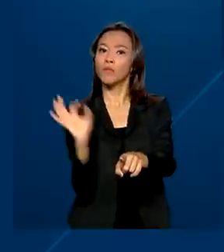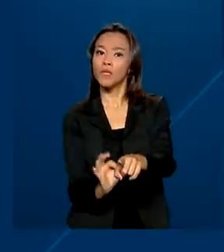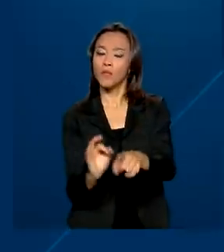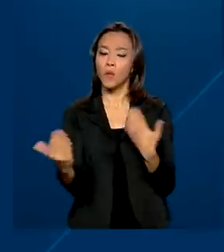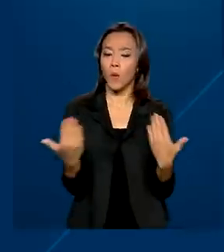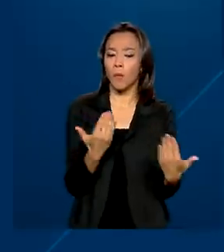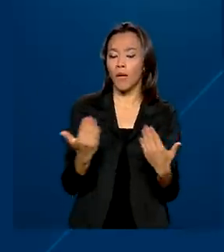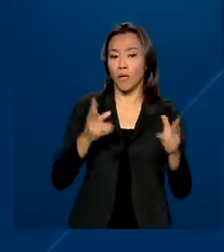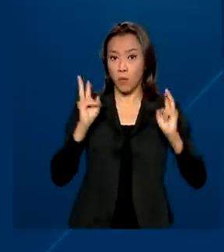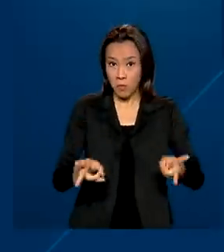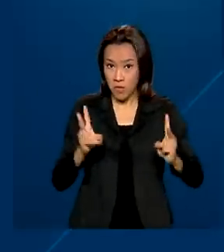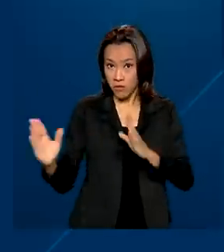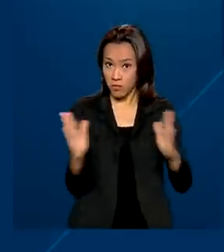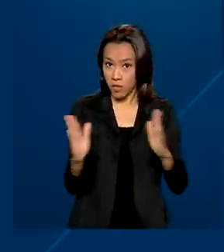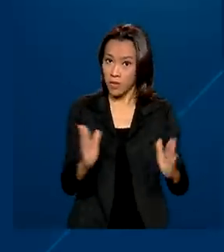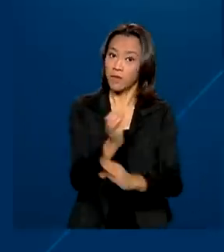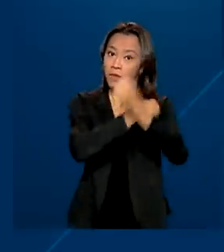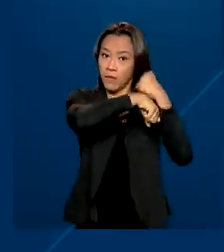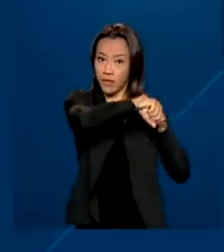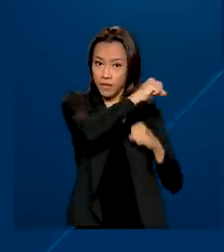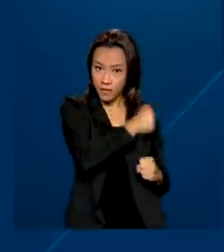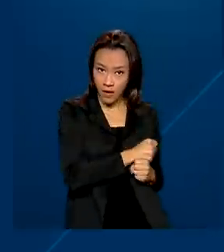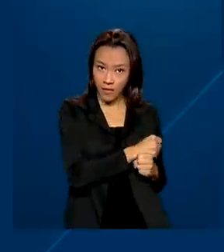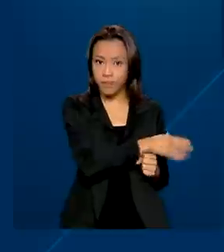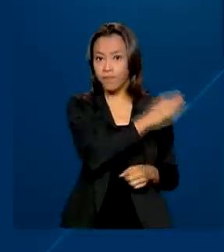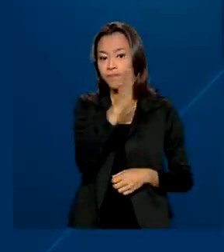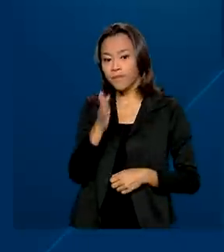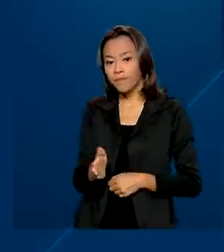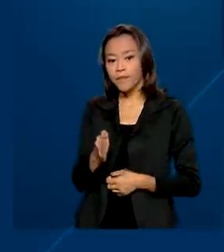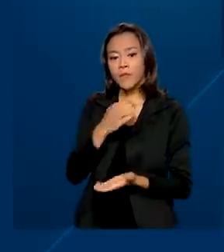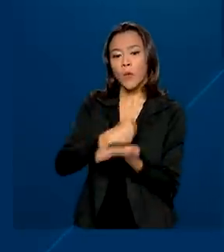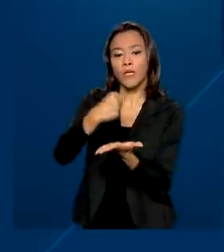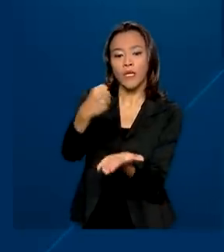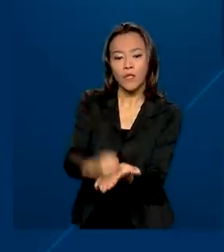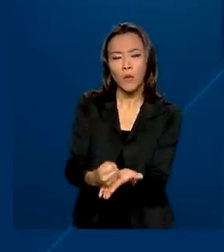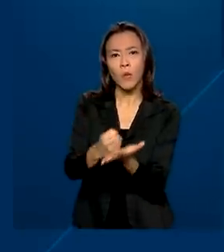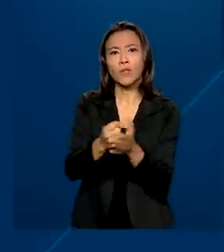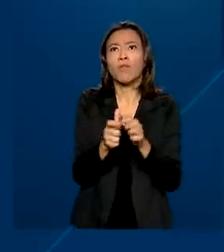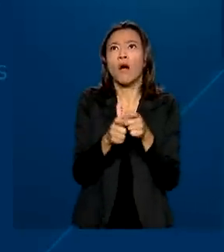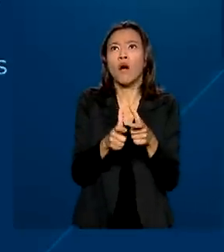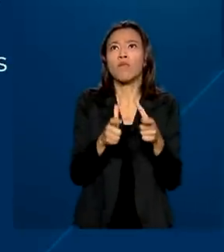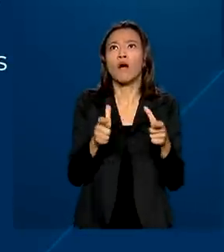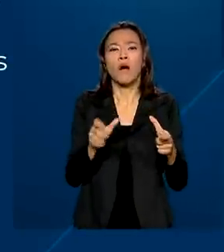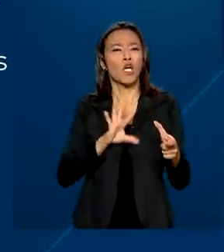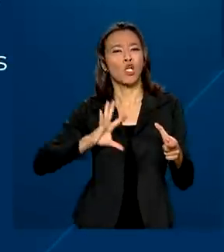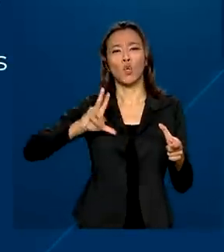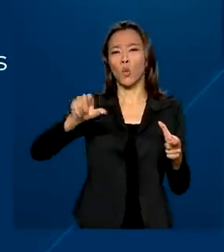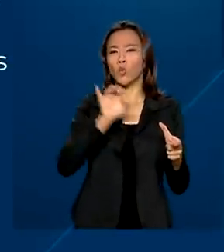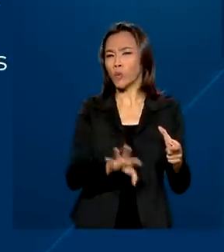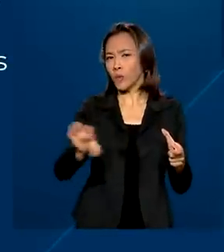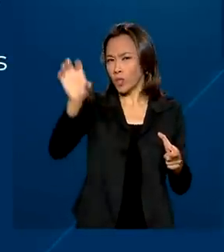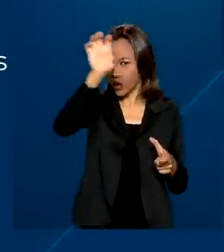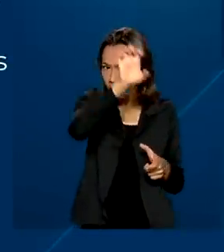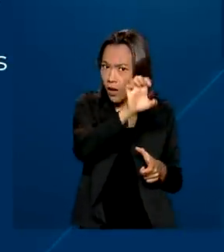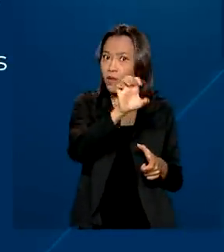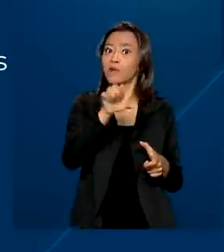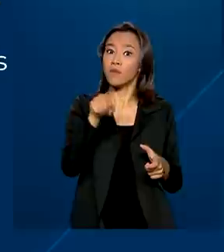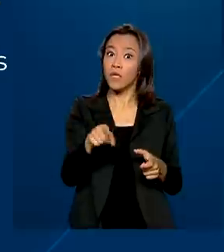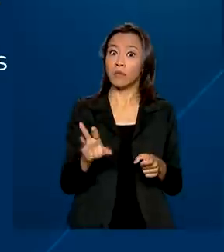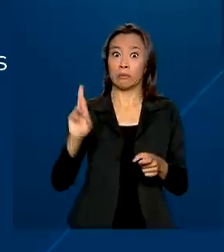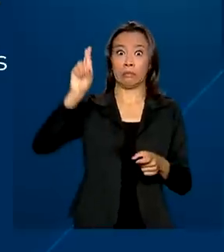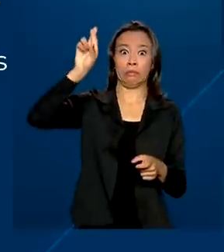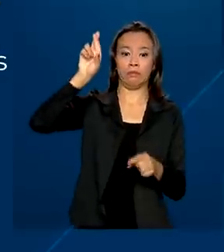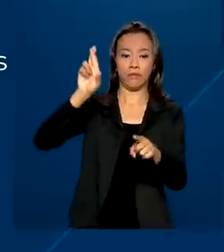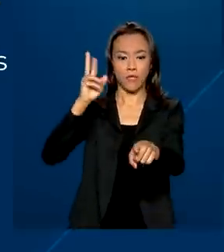ao mesmo período do ano passado. As contratações cresceram em todos os estados. Lista liderada por São